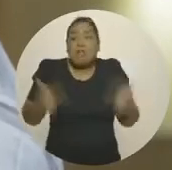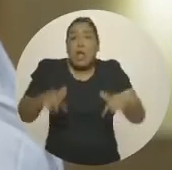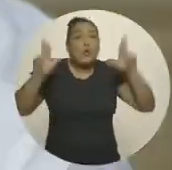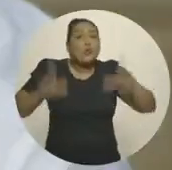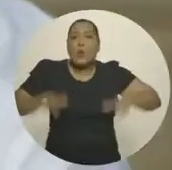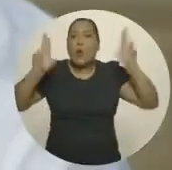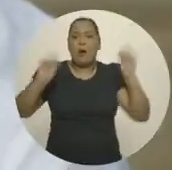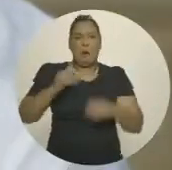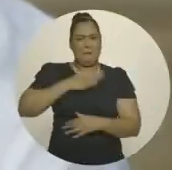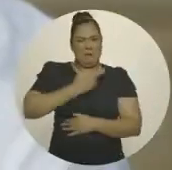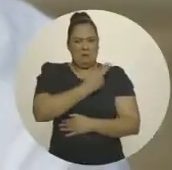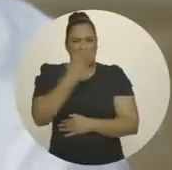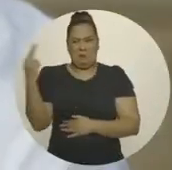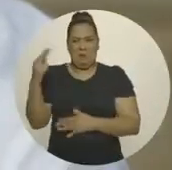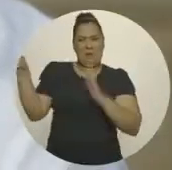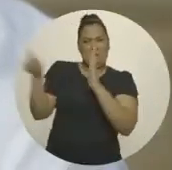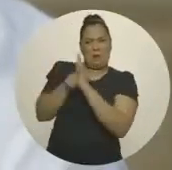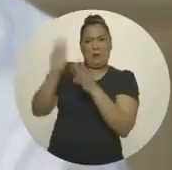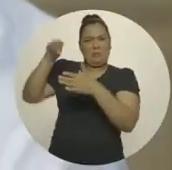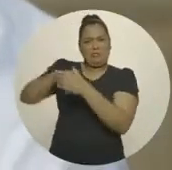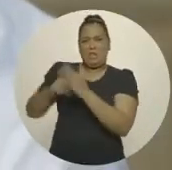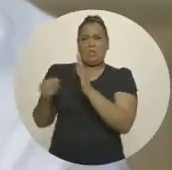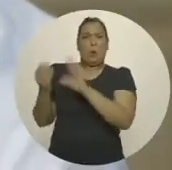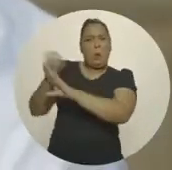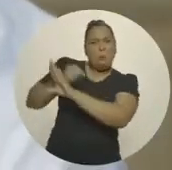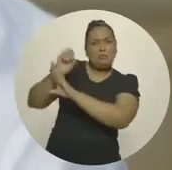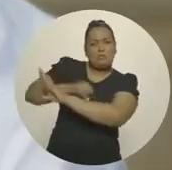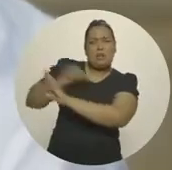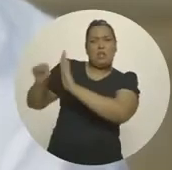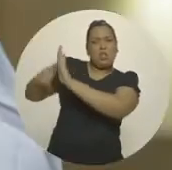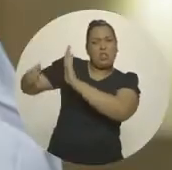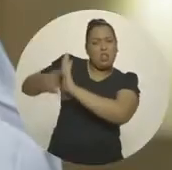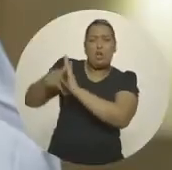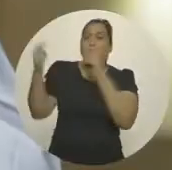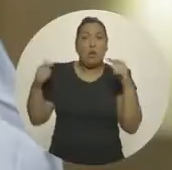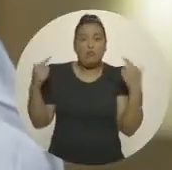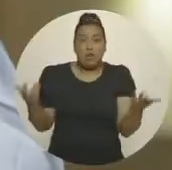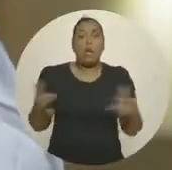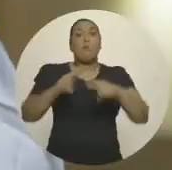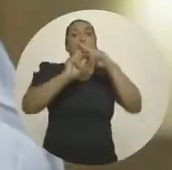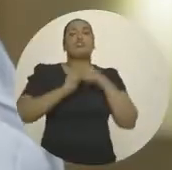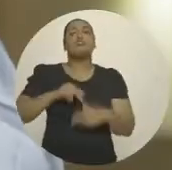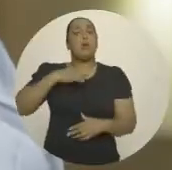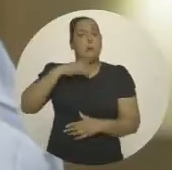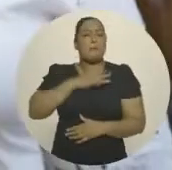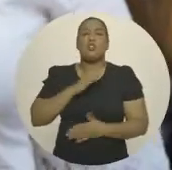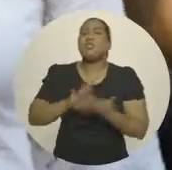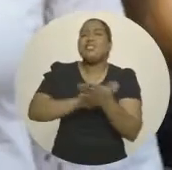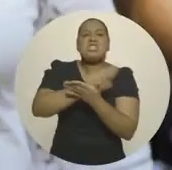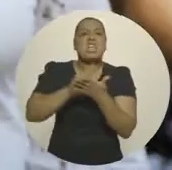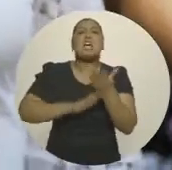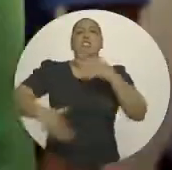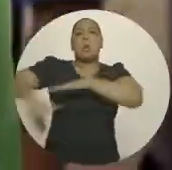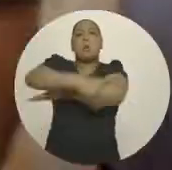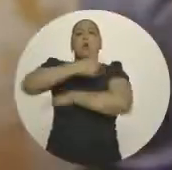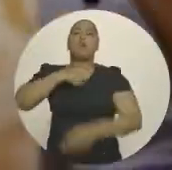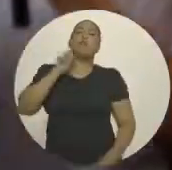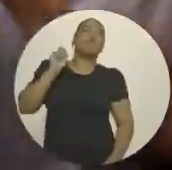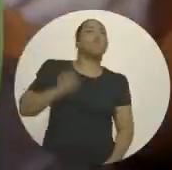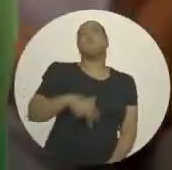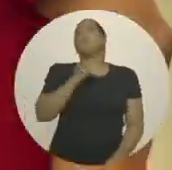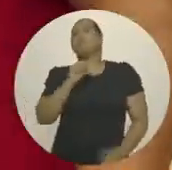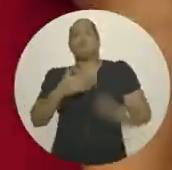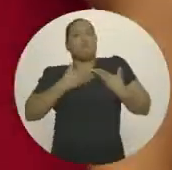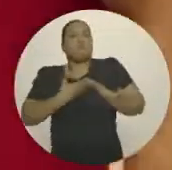paletó. Nunca verá meu nome envolvido em mensalinho e corrupção. Não tenho medo e nem vergonha de andar pelas